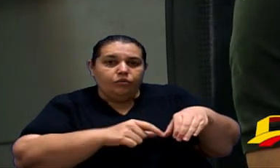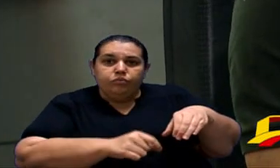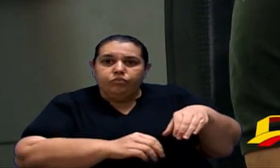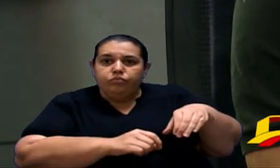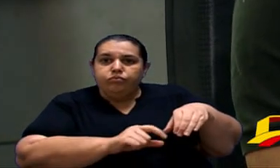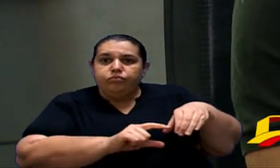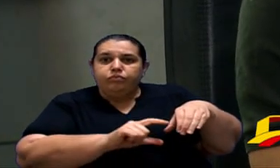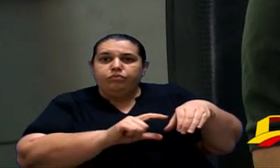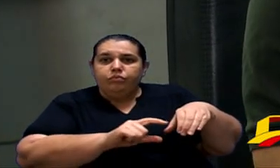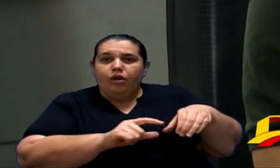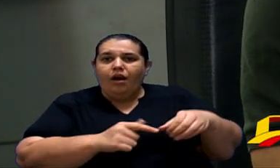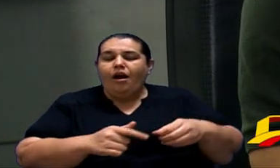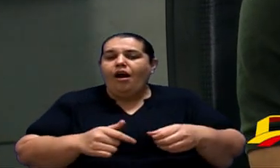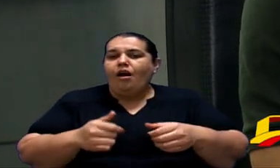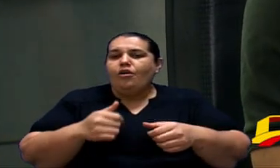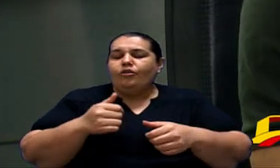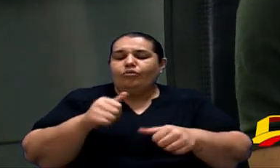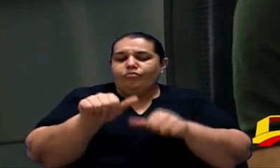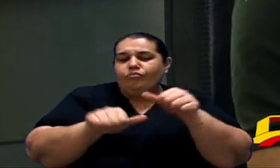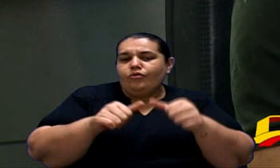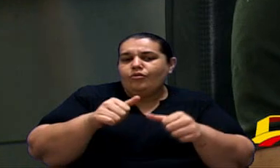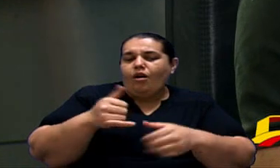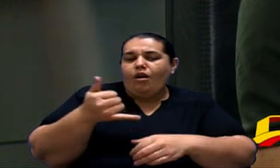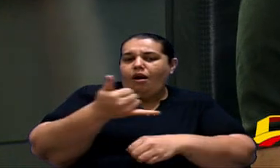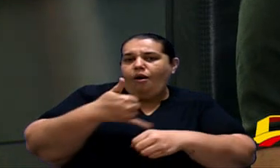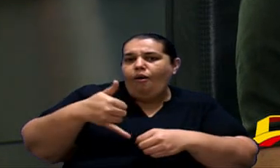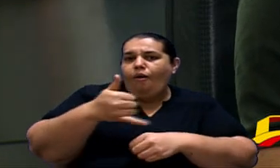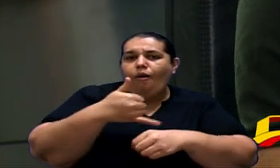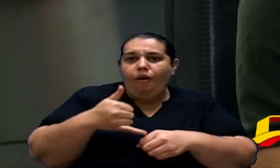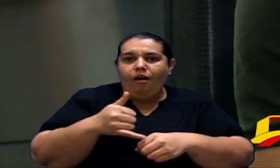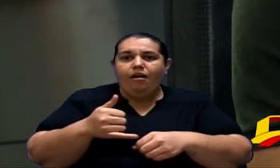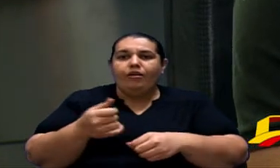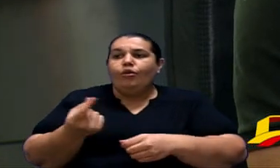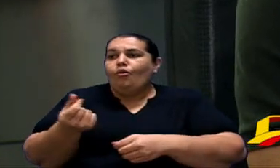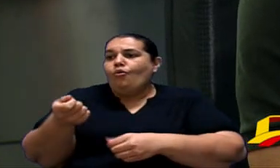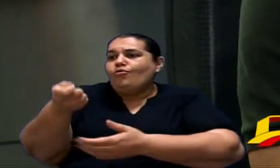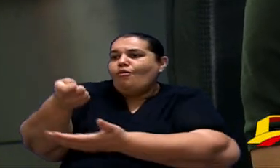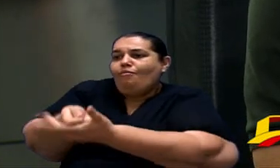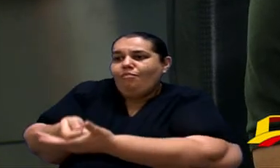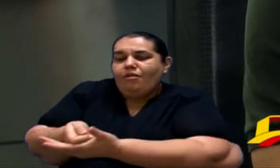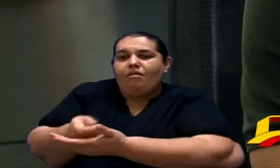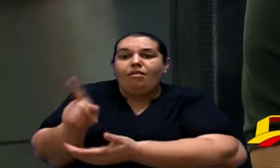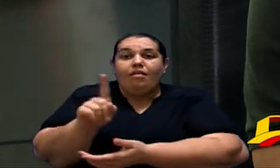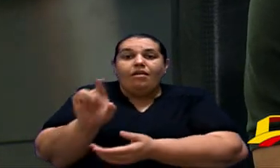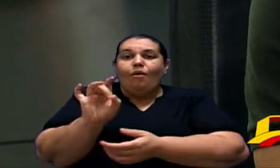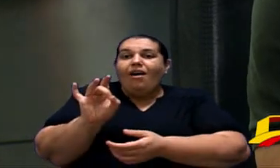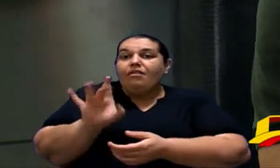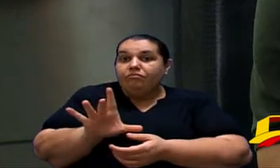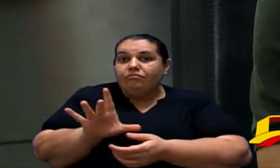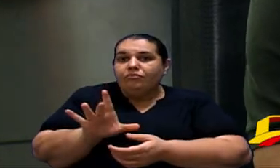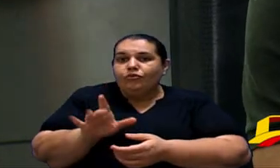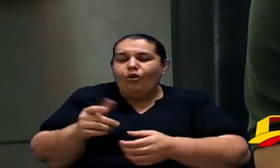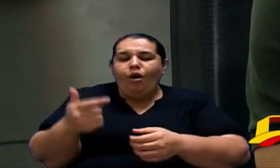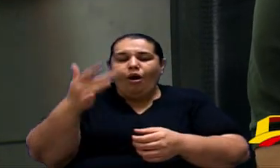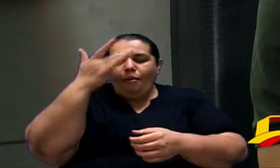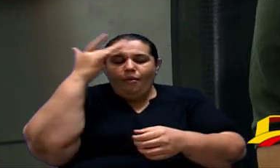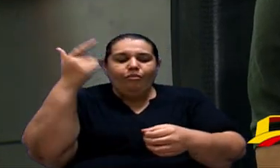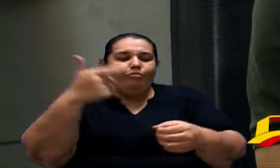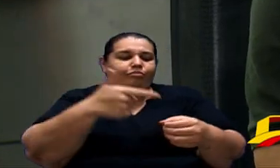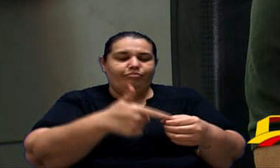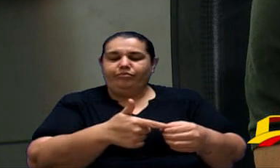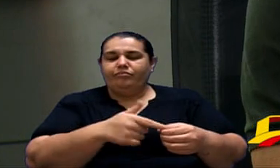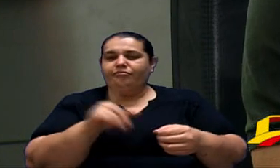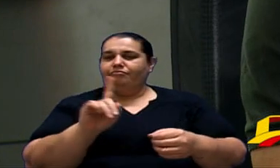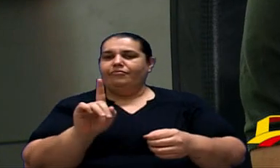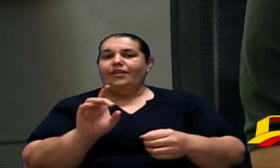é tudo, ele é caixa. Então, não vai acabar apenas uma categoria, frentista que abastece. Não é isso.